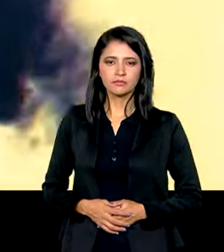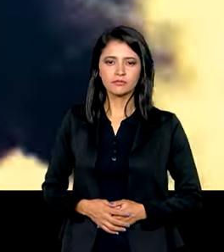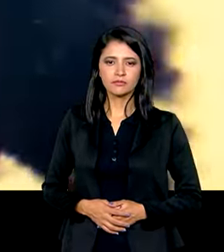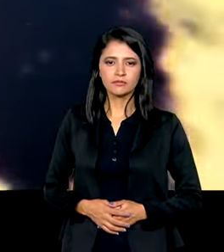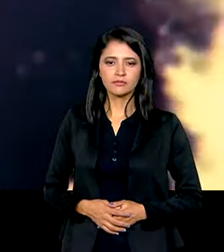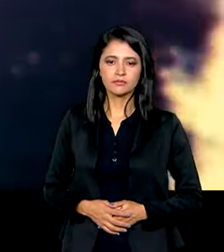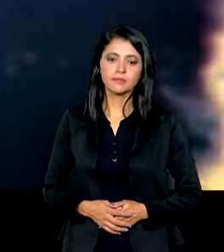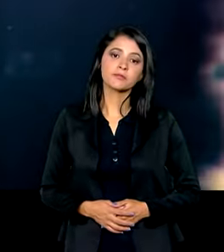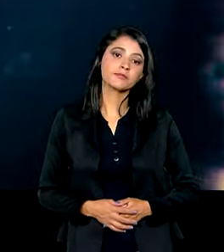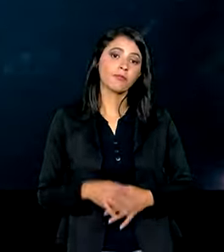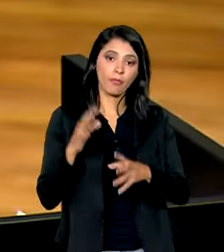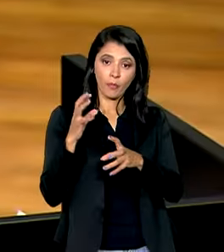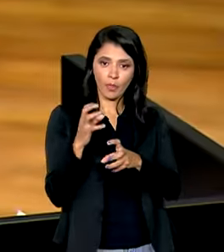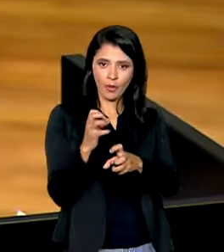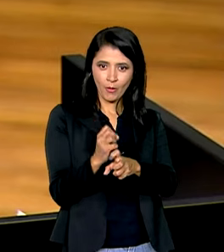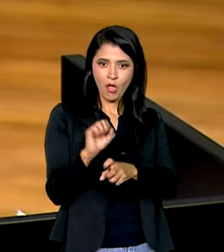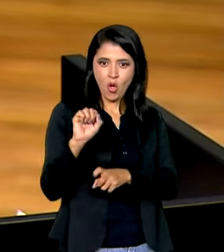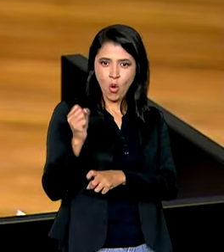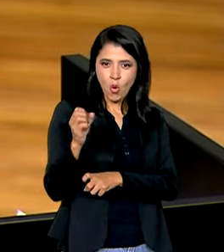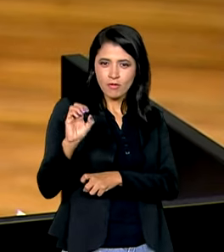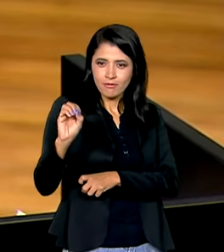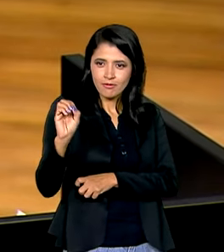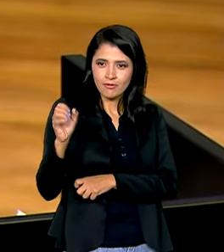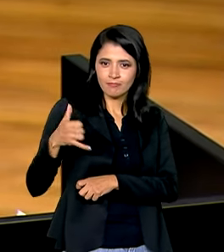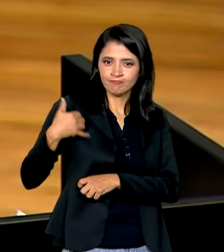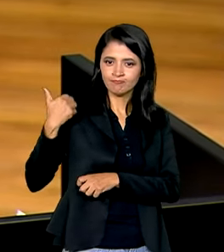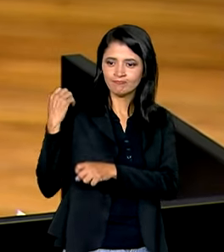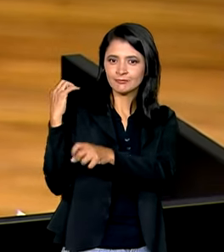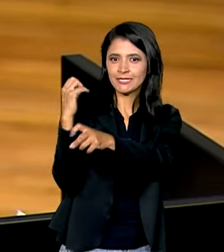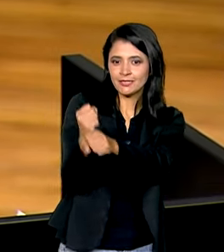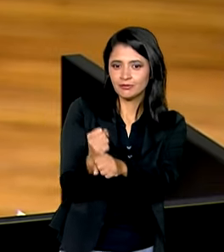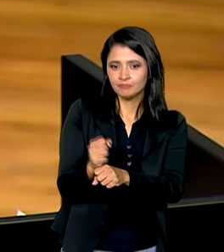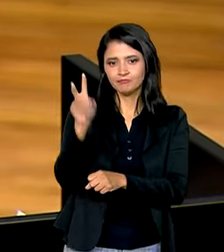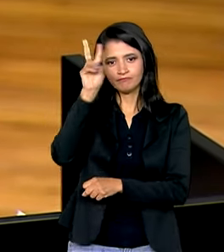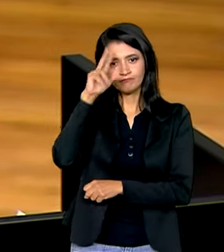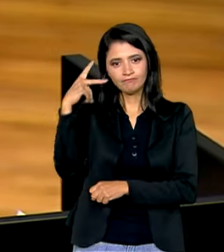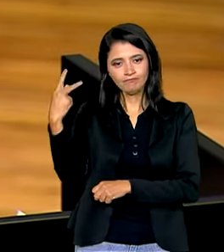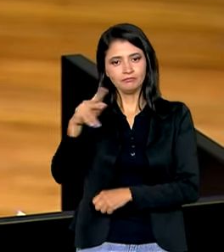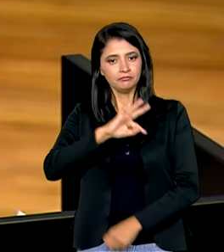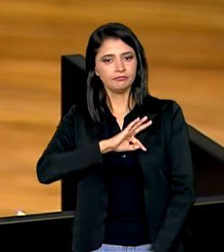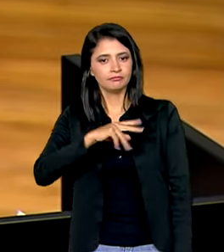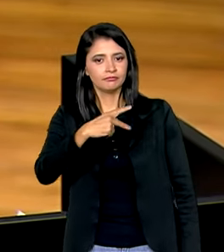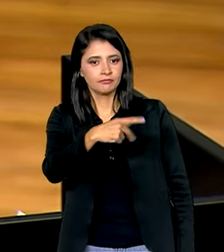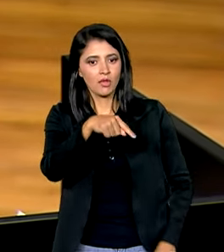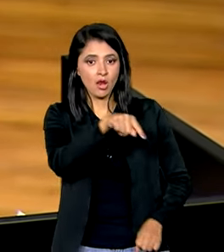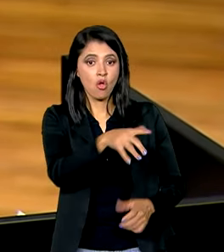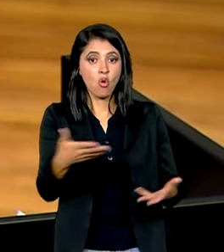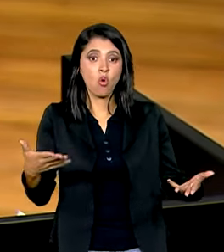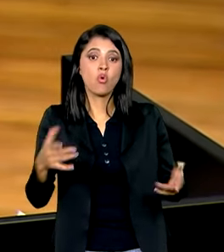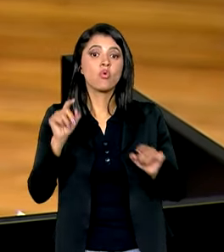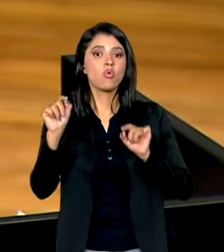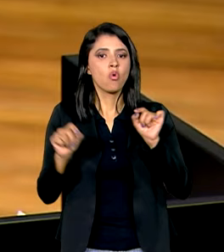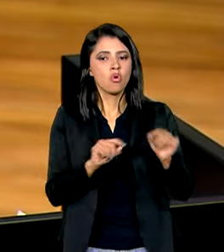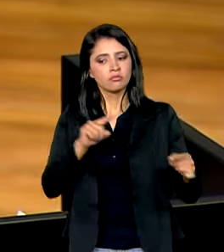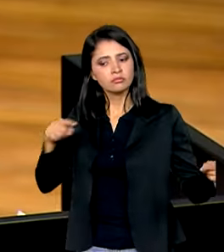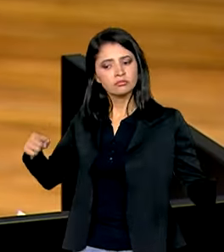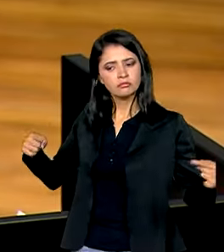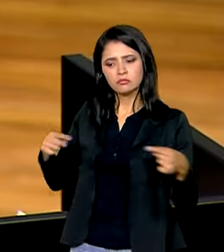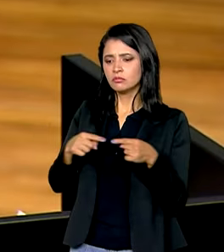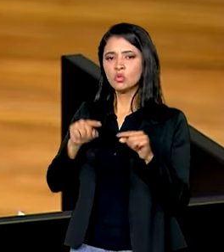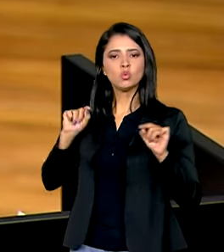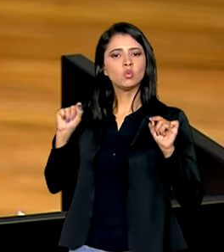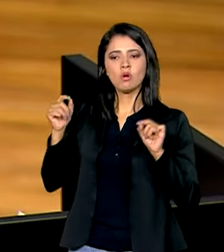Ao completar oito décadas de história, essa Polícia Federal é hoje uma instituição que combina de forma única